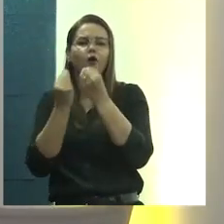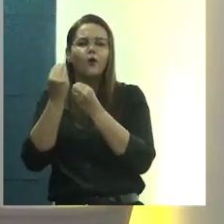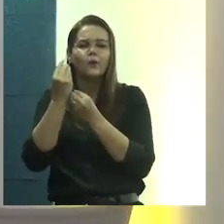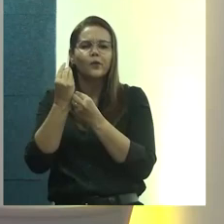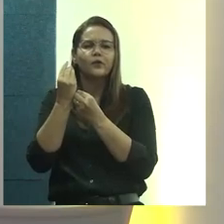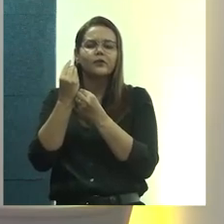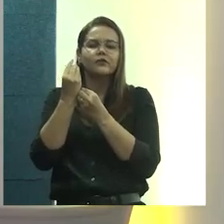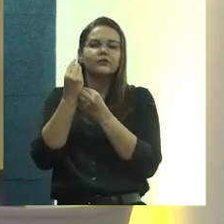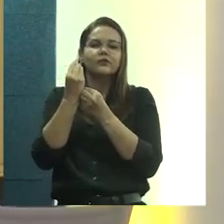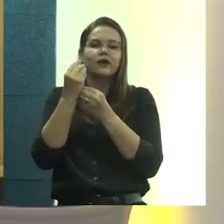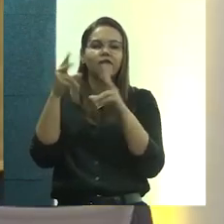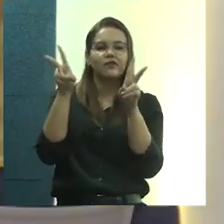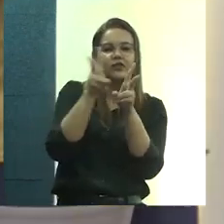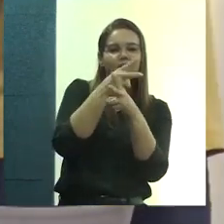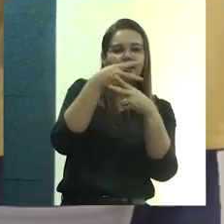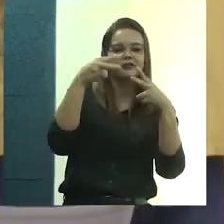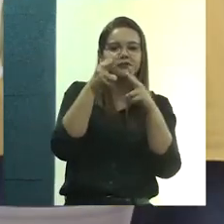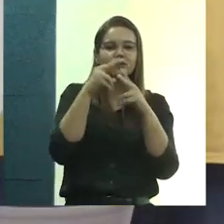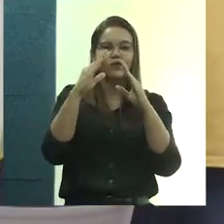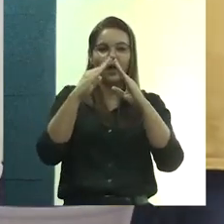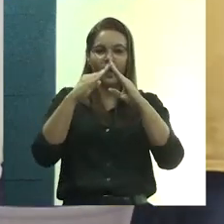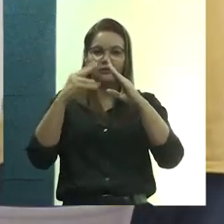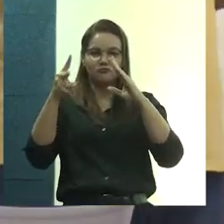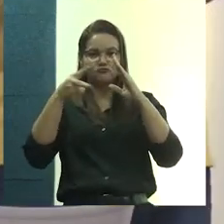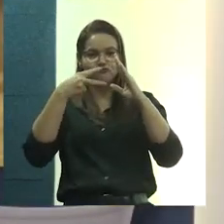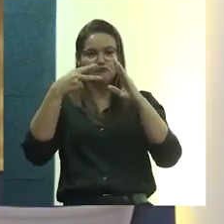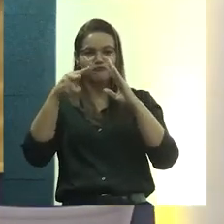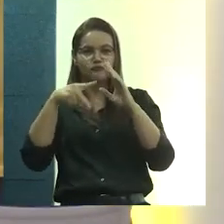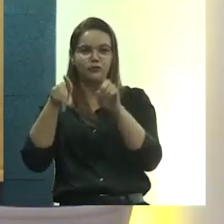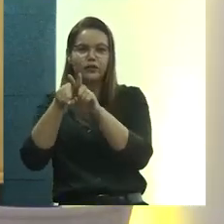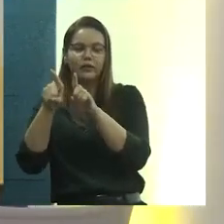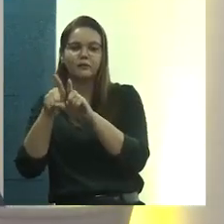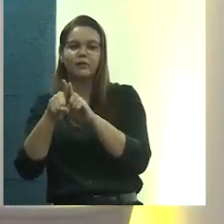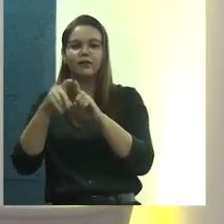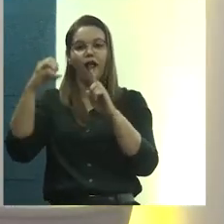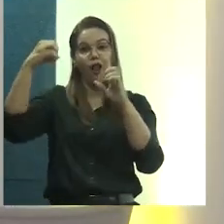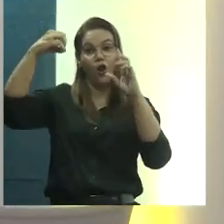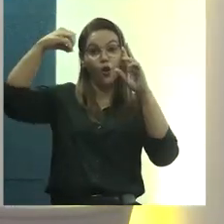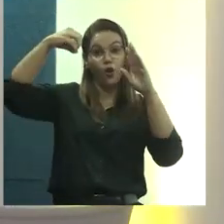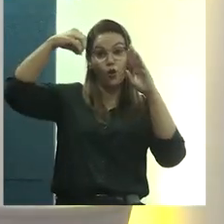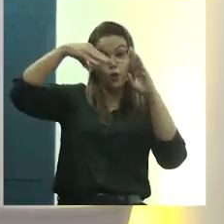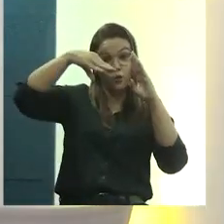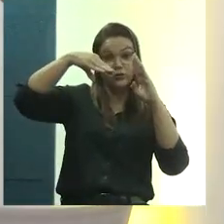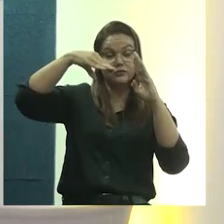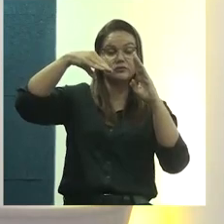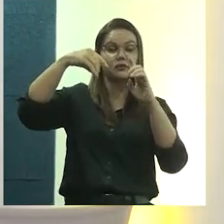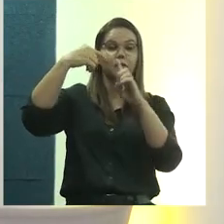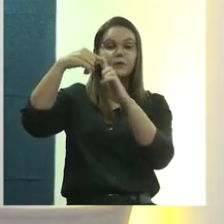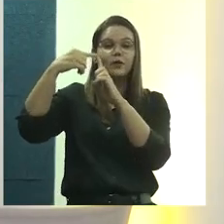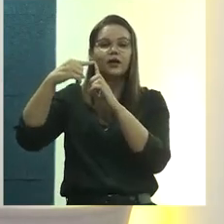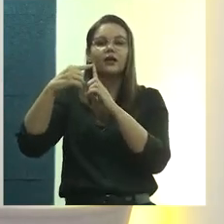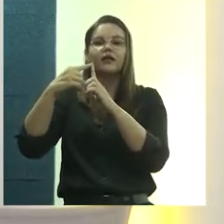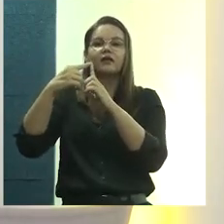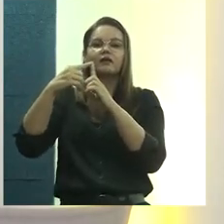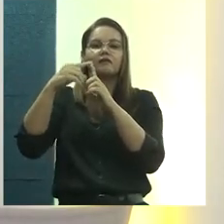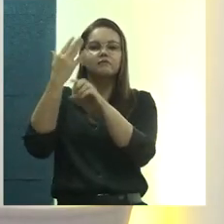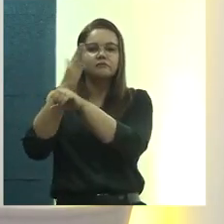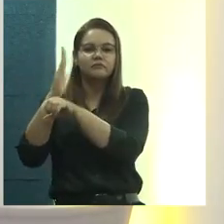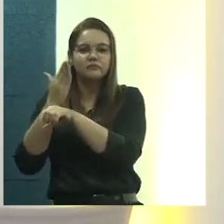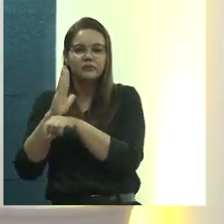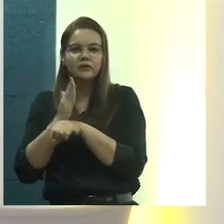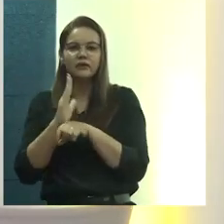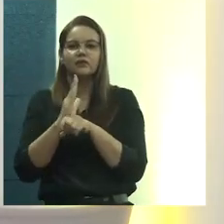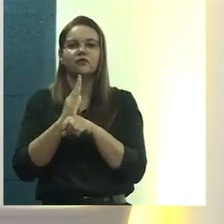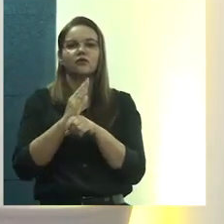feitos a partir, então, de ensaios laboratoriais, em que a gente fez